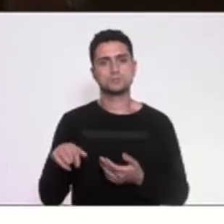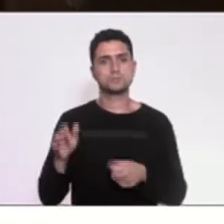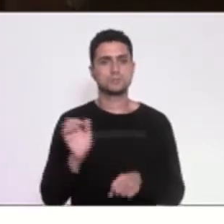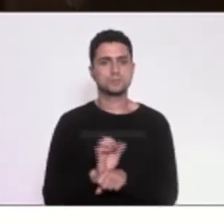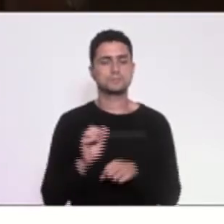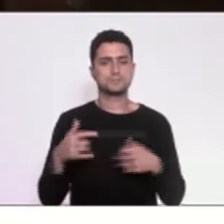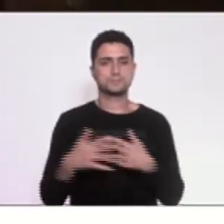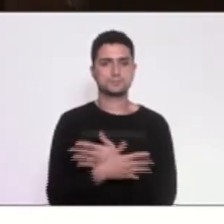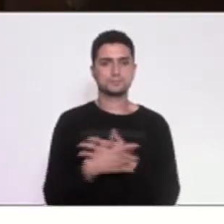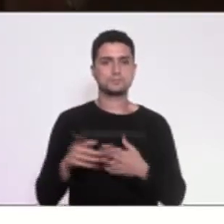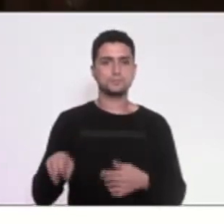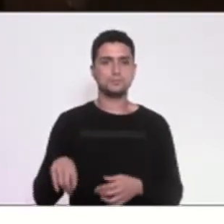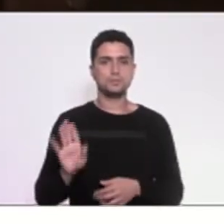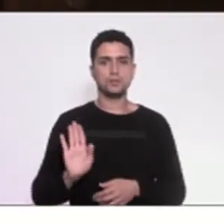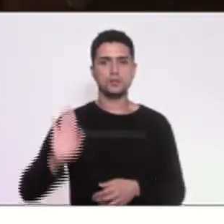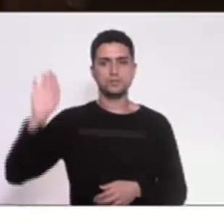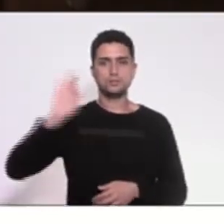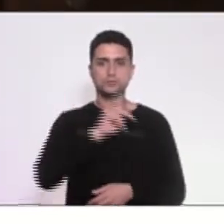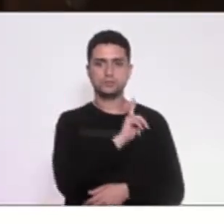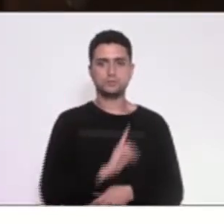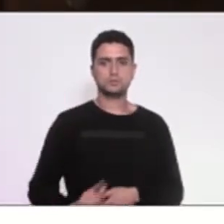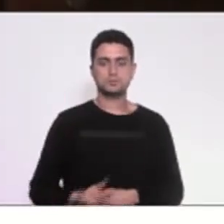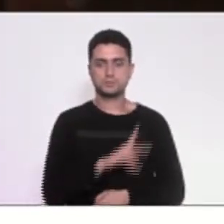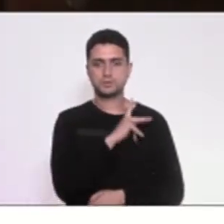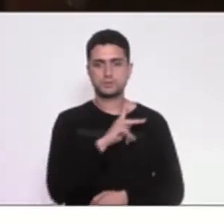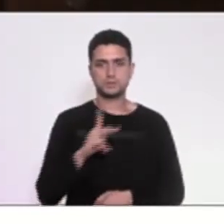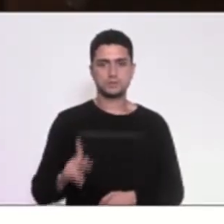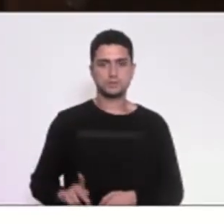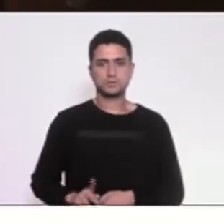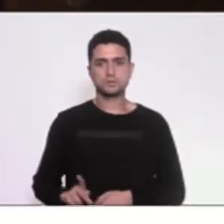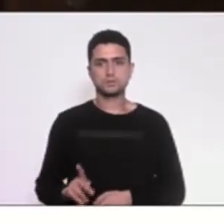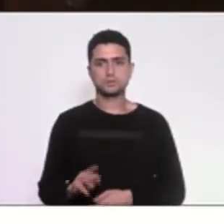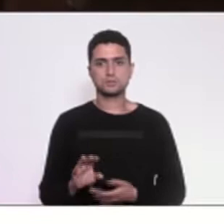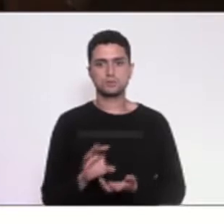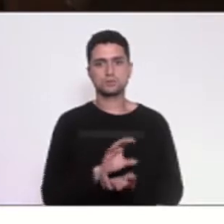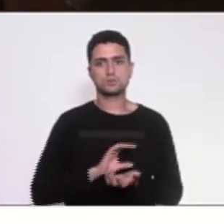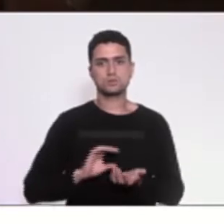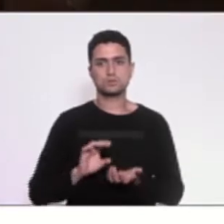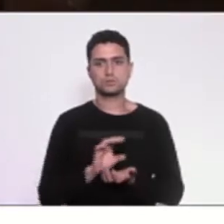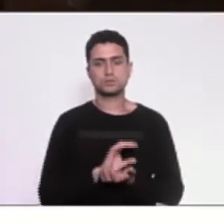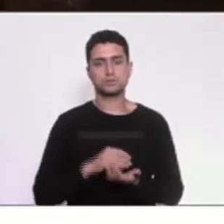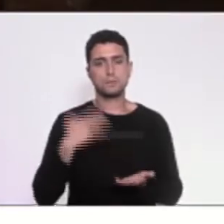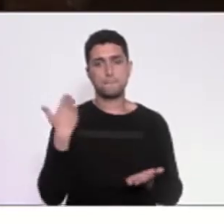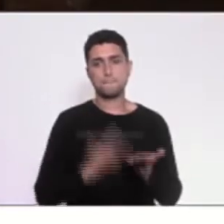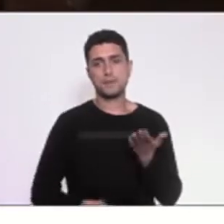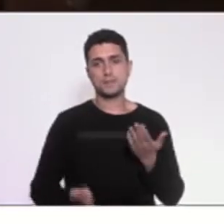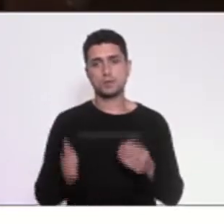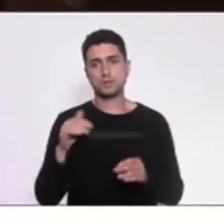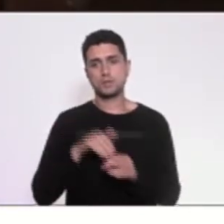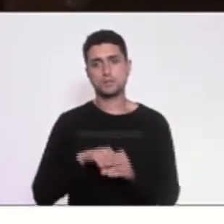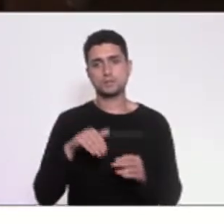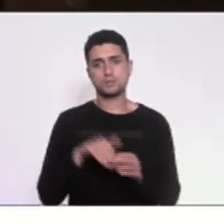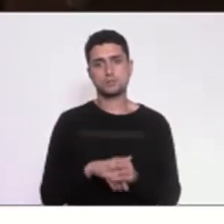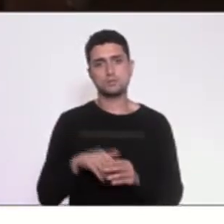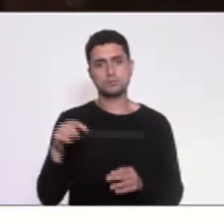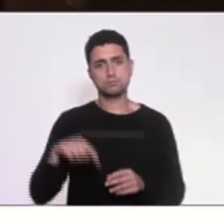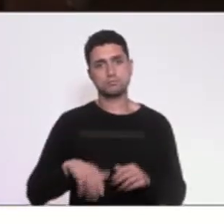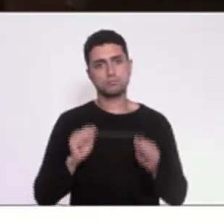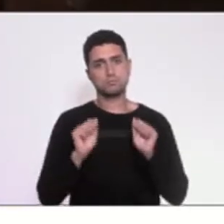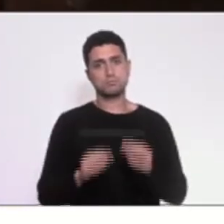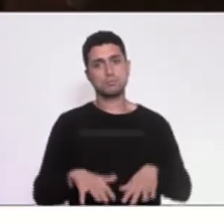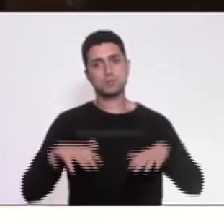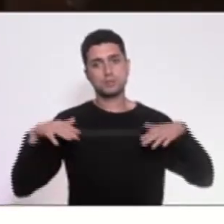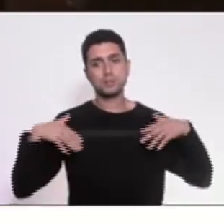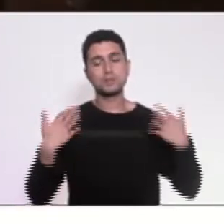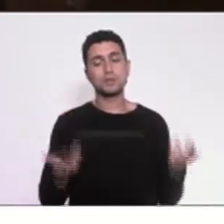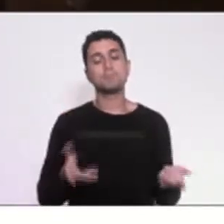foi o candidato do governo a presidente do Conselho Construtivo da região metropolitana e perdeu a eleição em plenário. Será que é